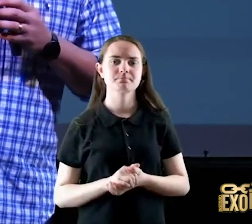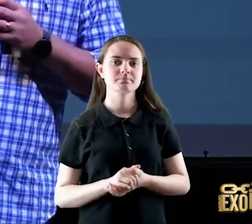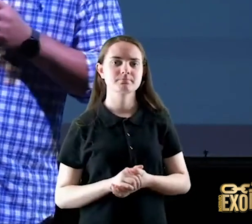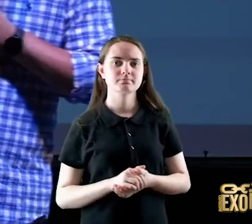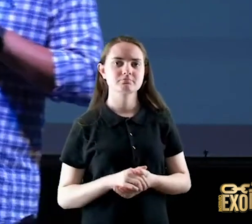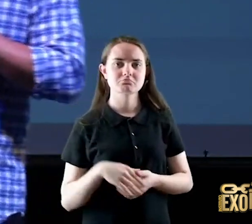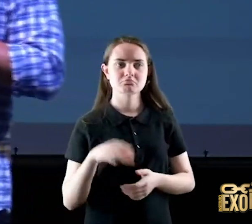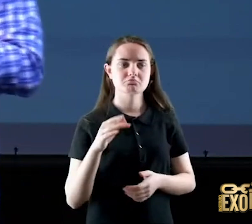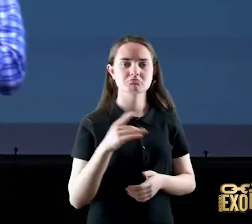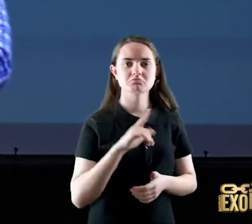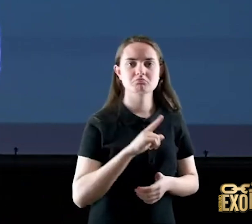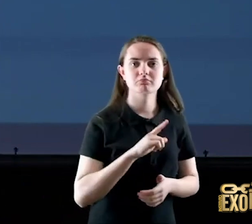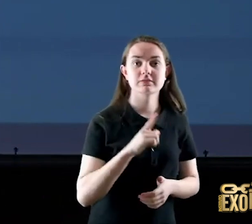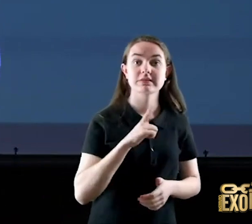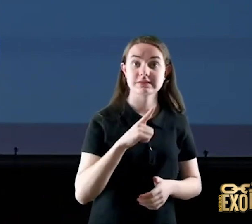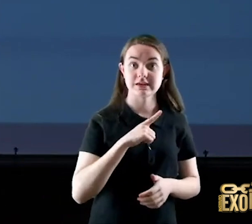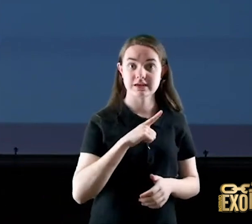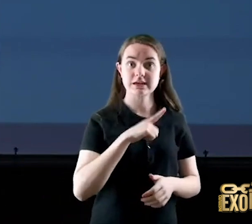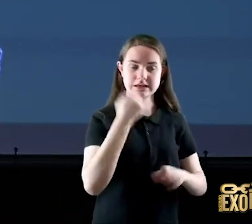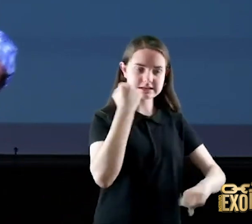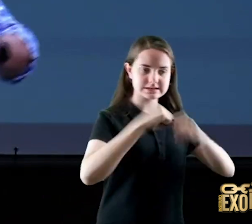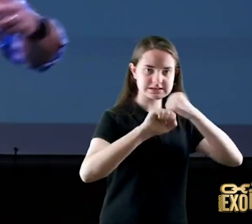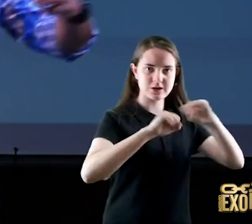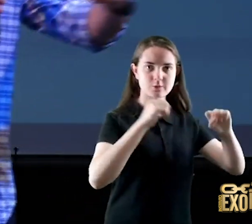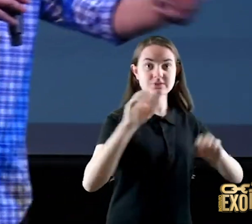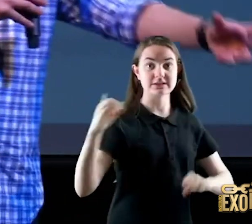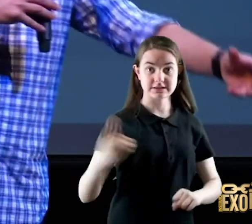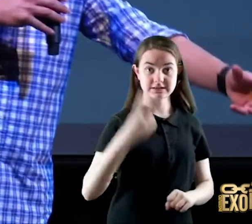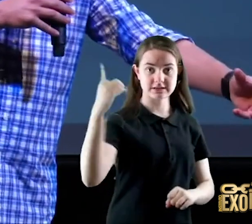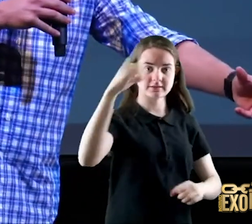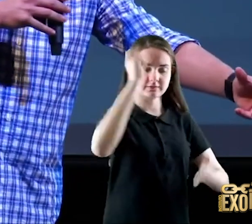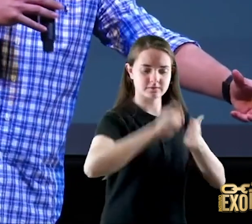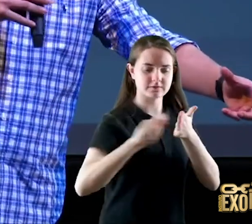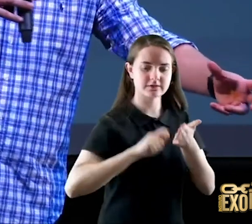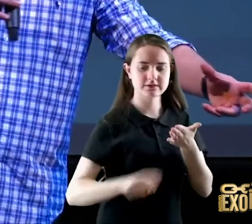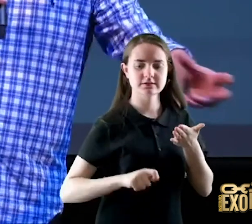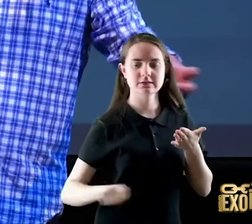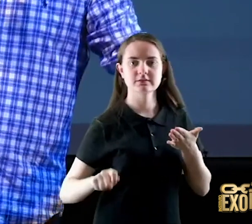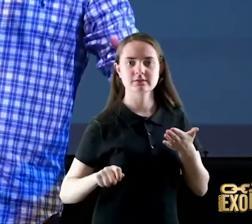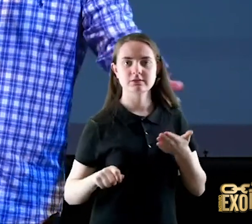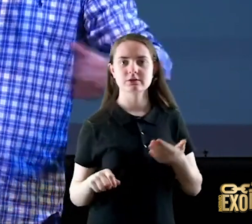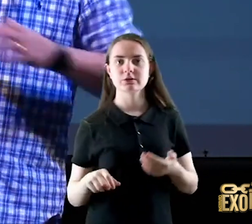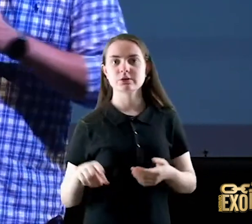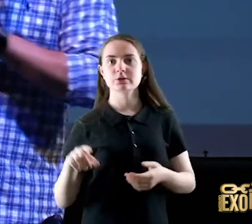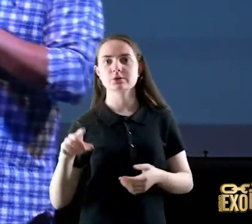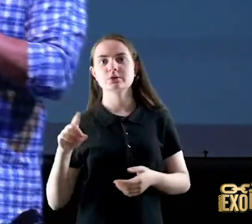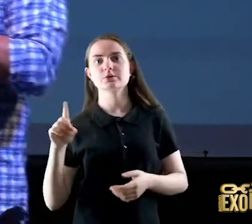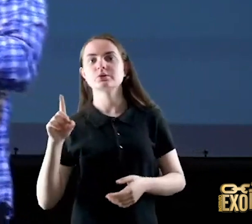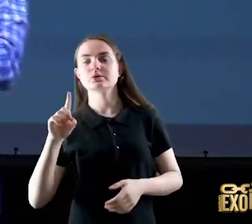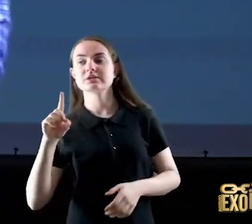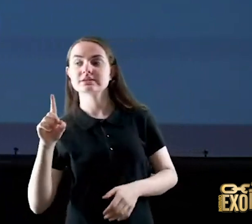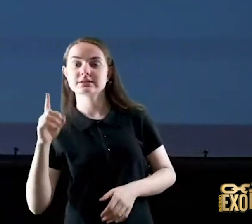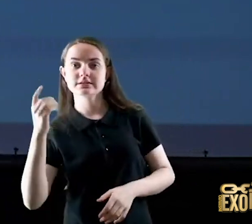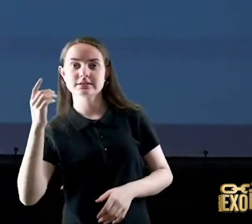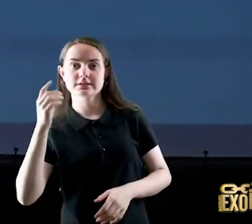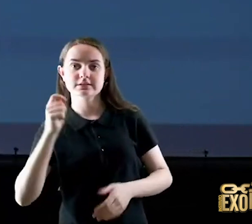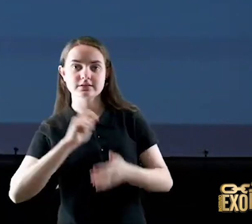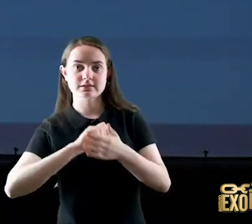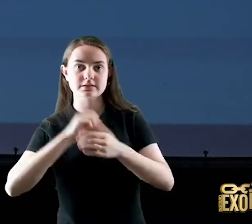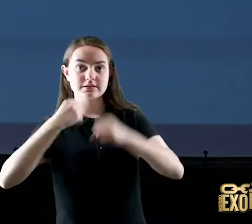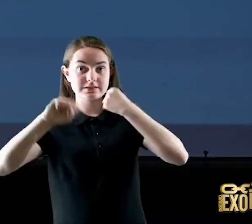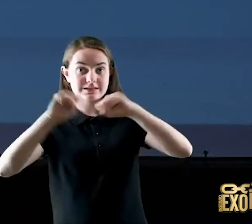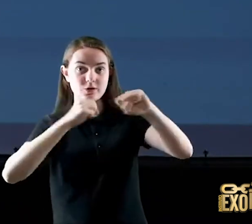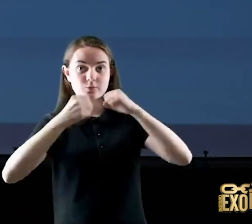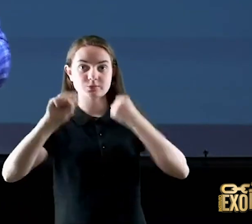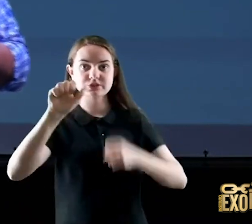porque tem os salmos de Davi os setenta e dois salmos de Davi os doze salmos de Asaf os onze salmos de